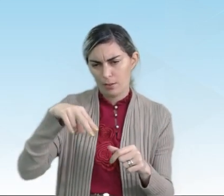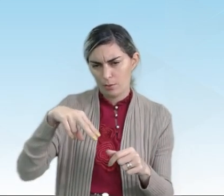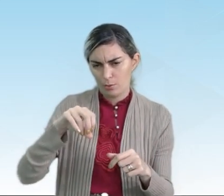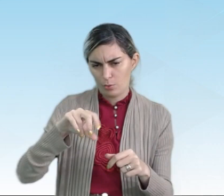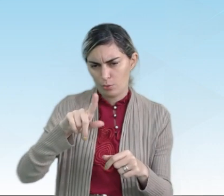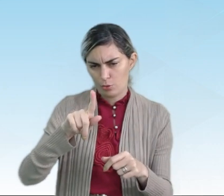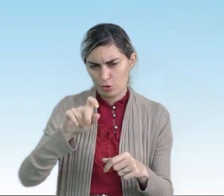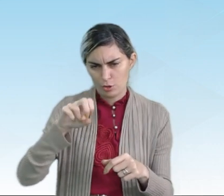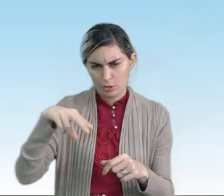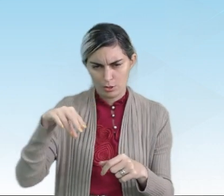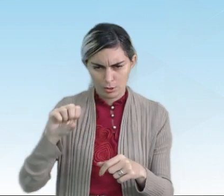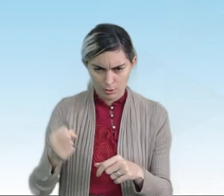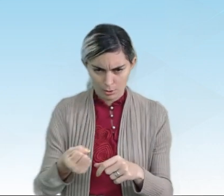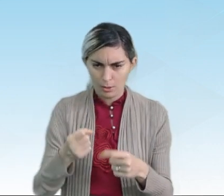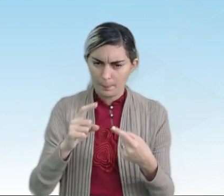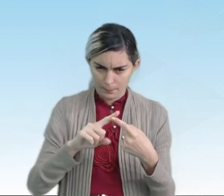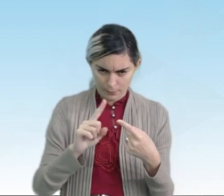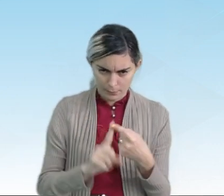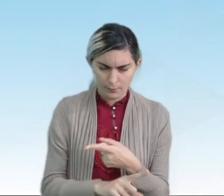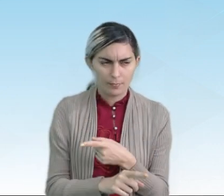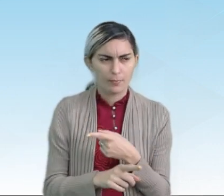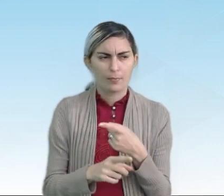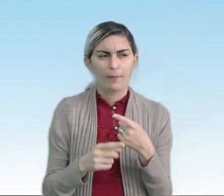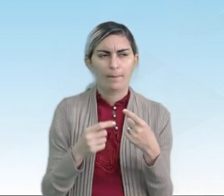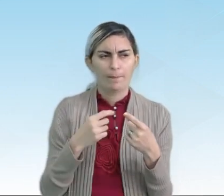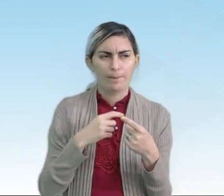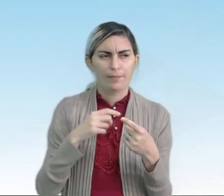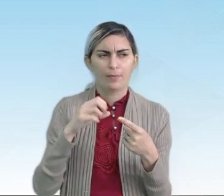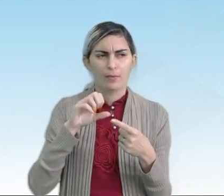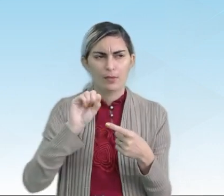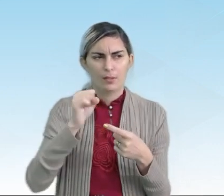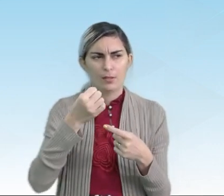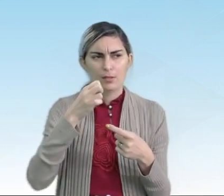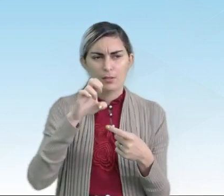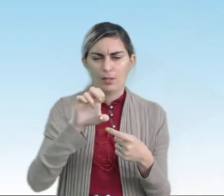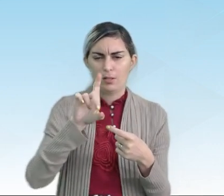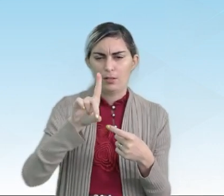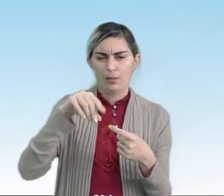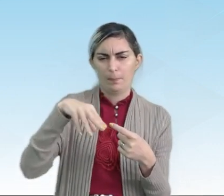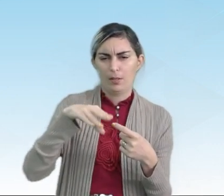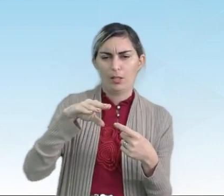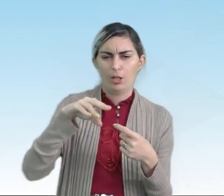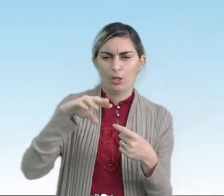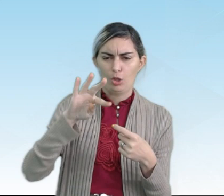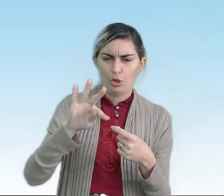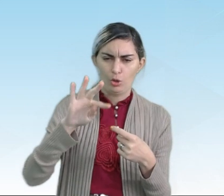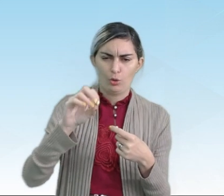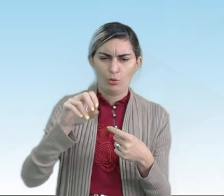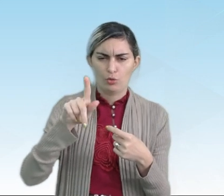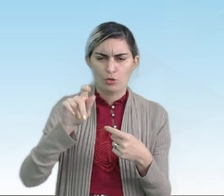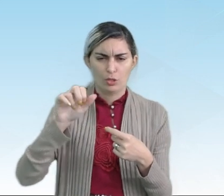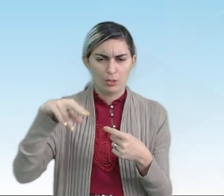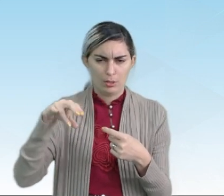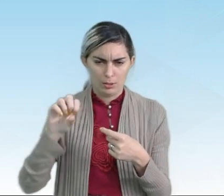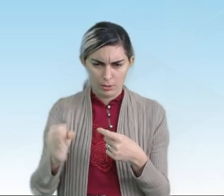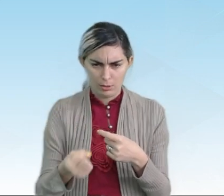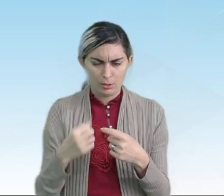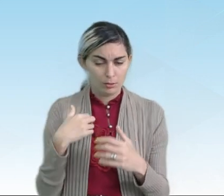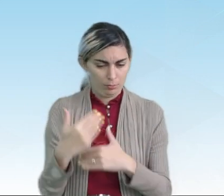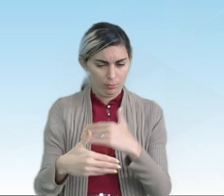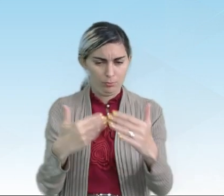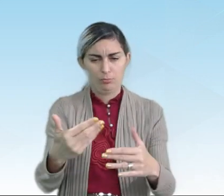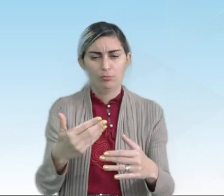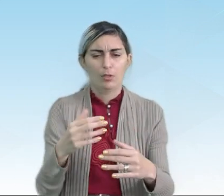A primeira etapa que eu falei para vocês, a sedimentogênese, ela ocorre através da sucessão